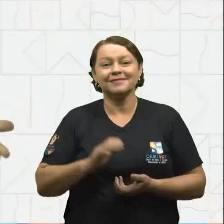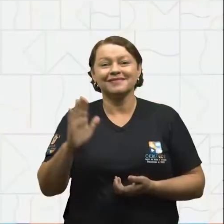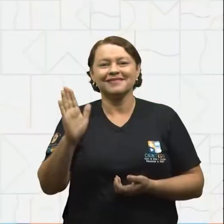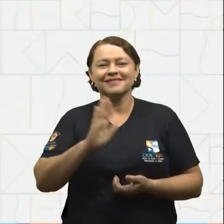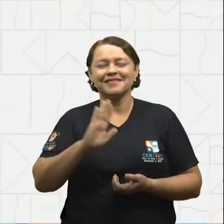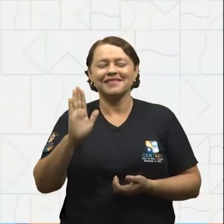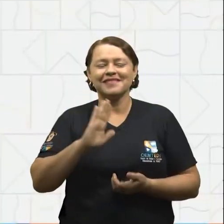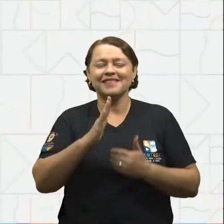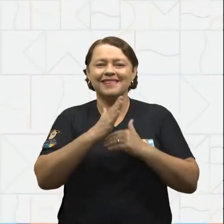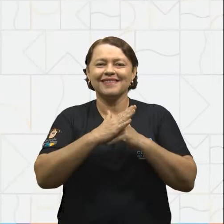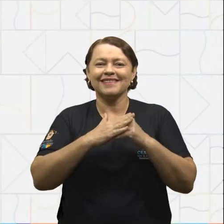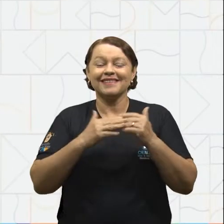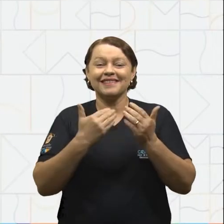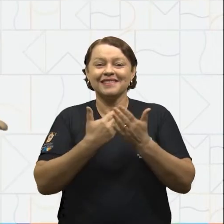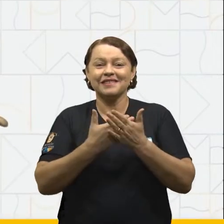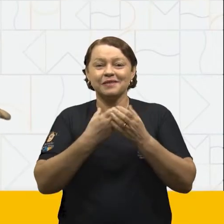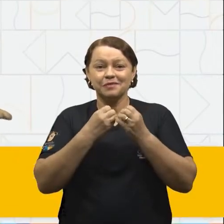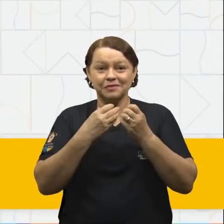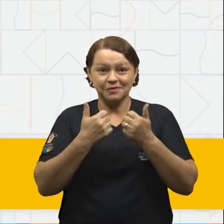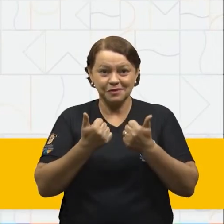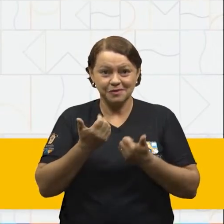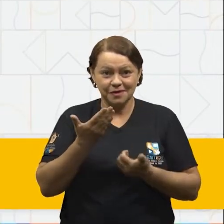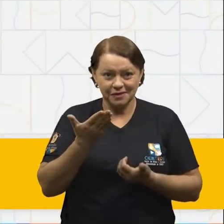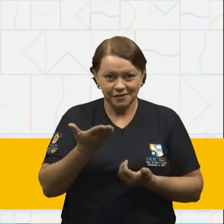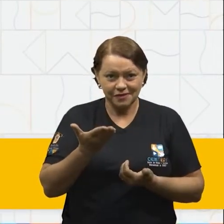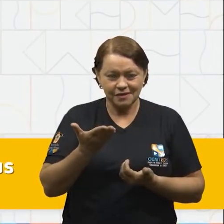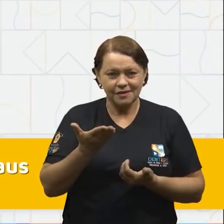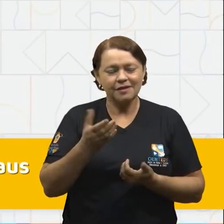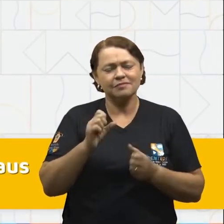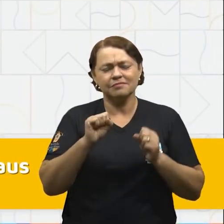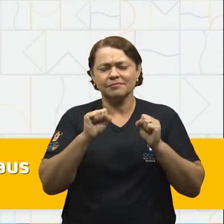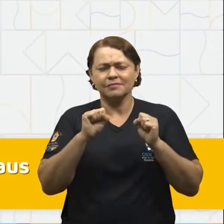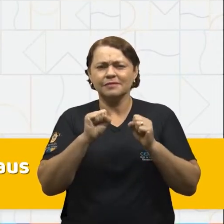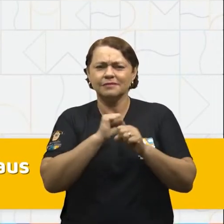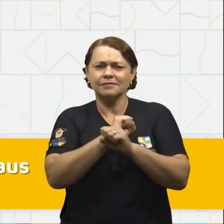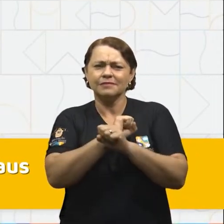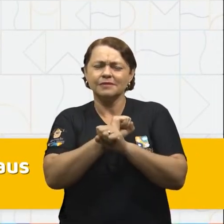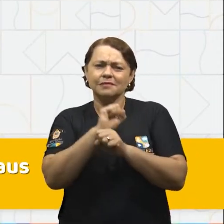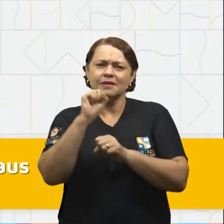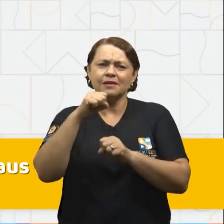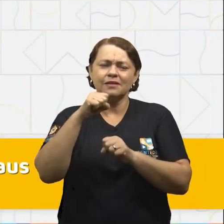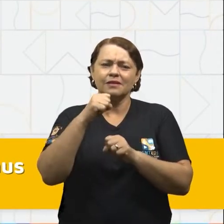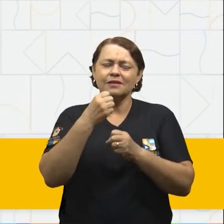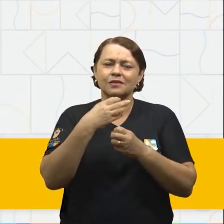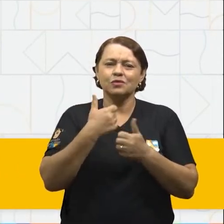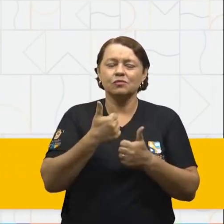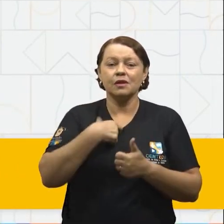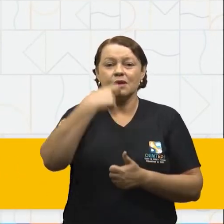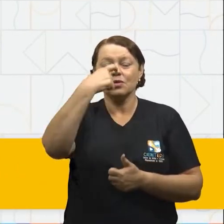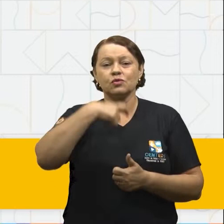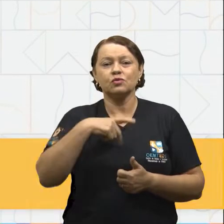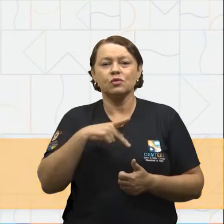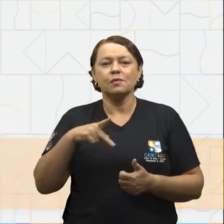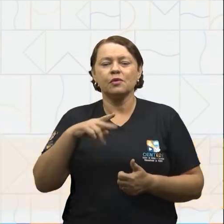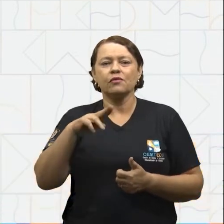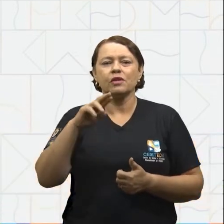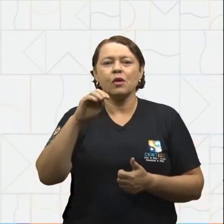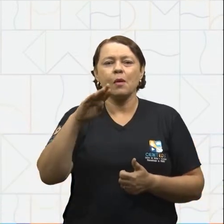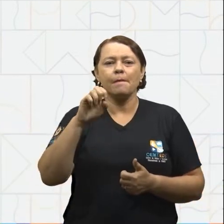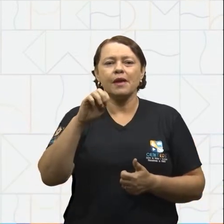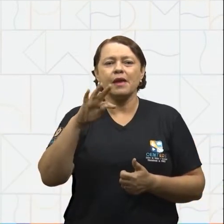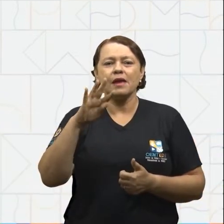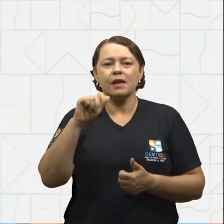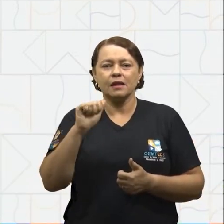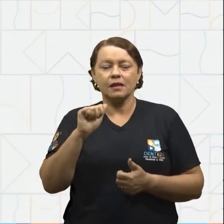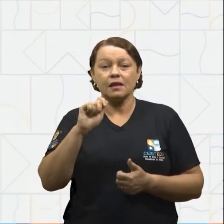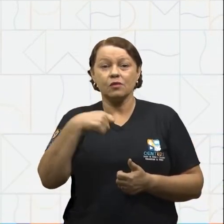Olá, querida estudante! Tudo bem com você? Espero que esteja tudo bem. Eu sou a professora